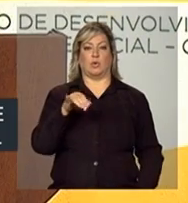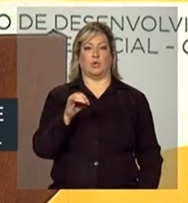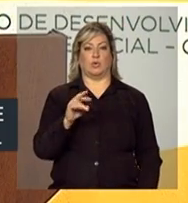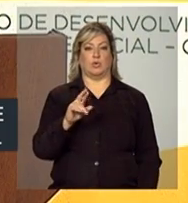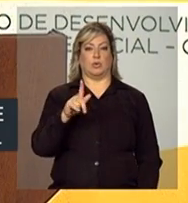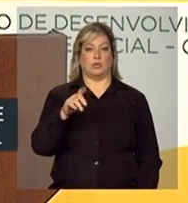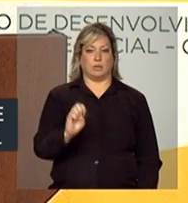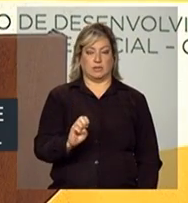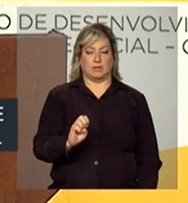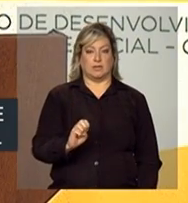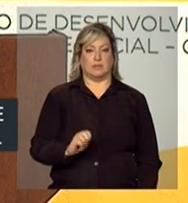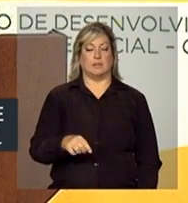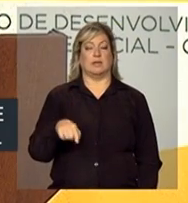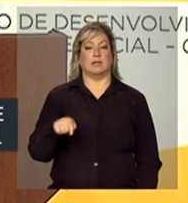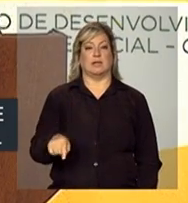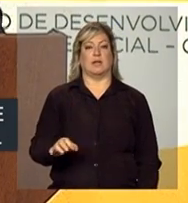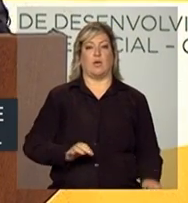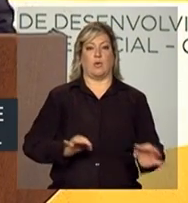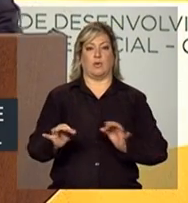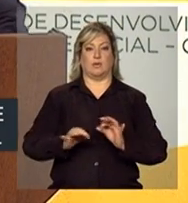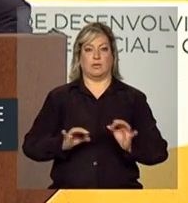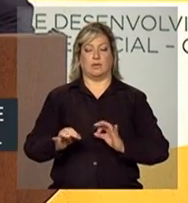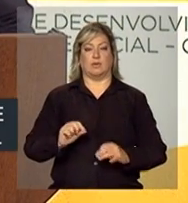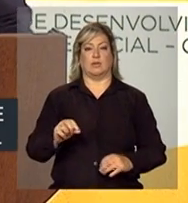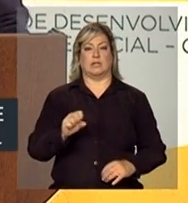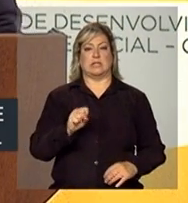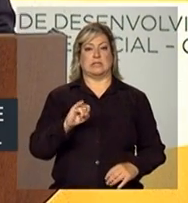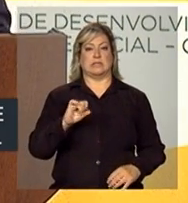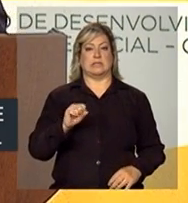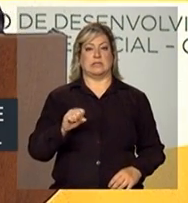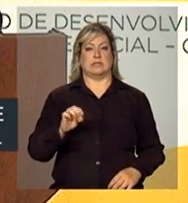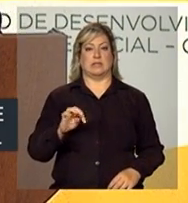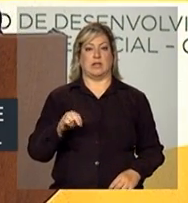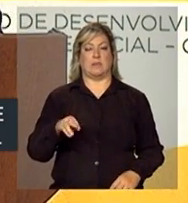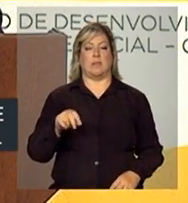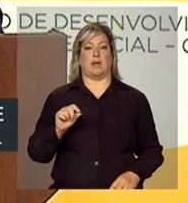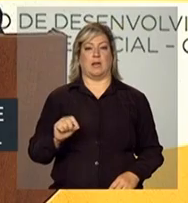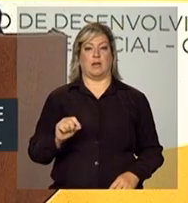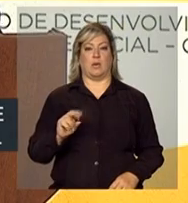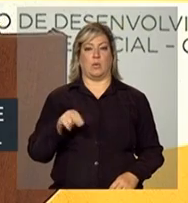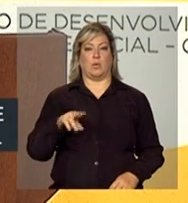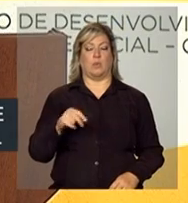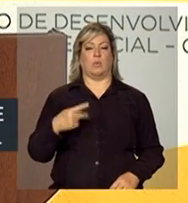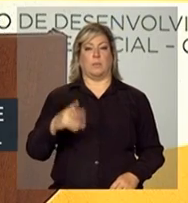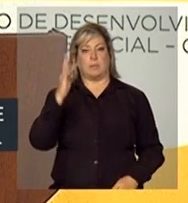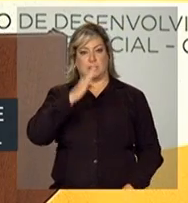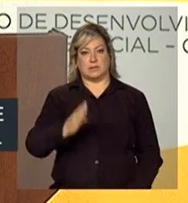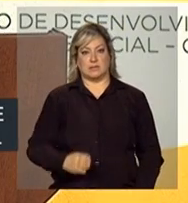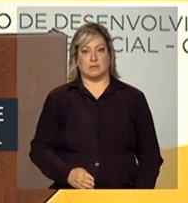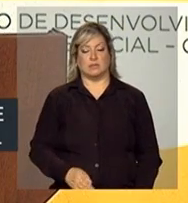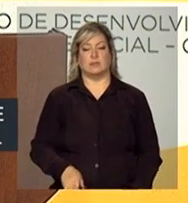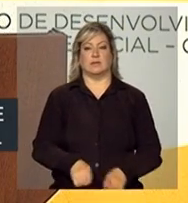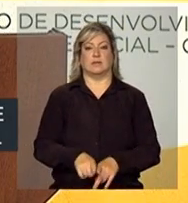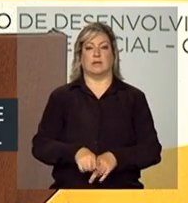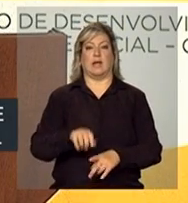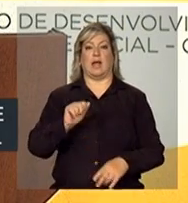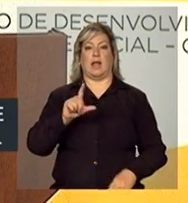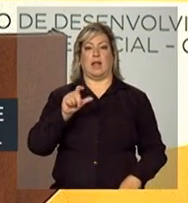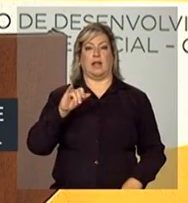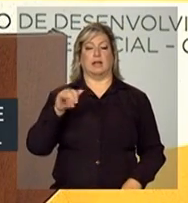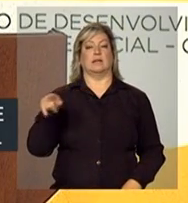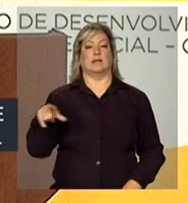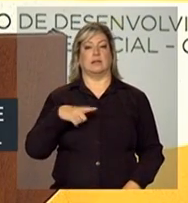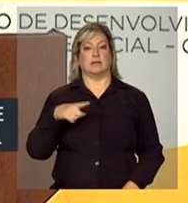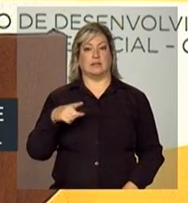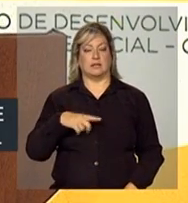Sedeck, coordenador resistente do Sistema ONU no Brasil, a Laís Abramo, diretora do escritório